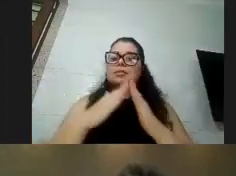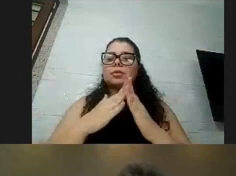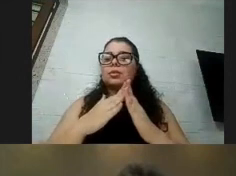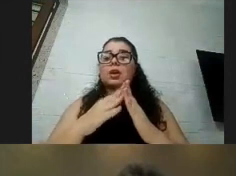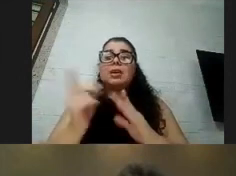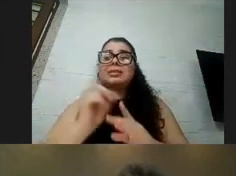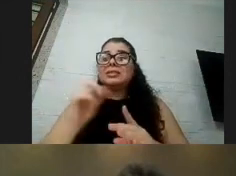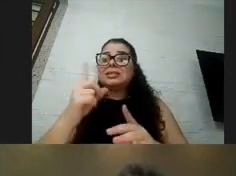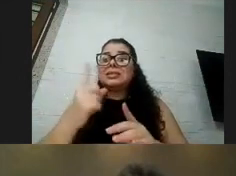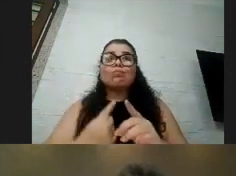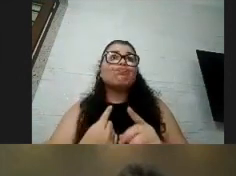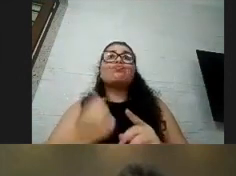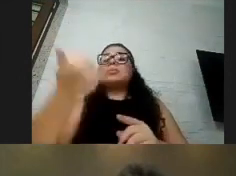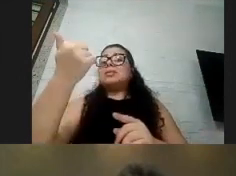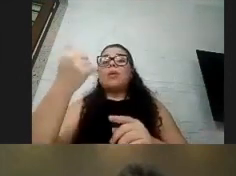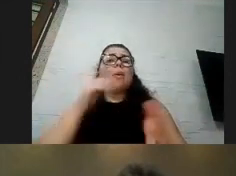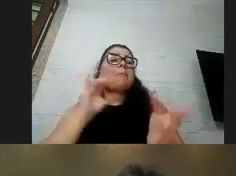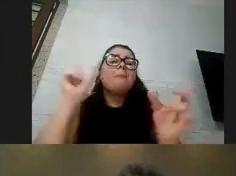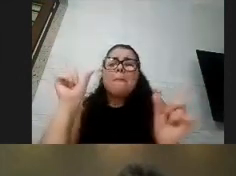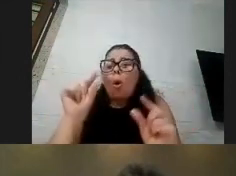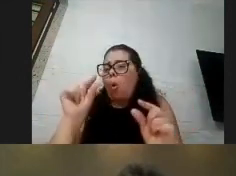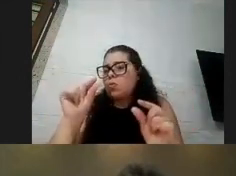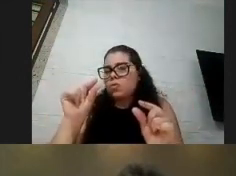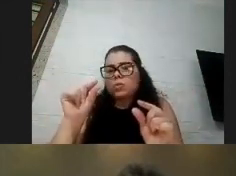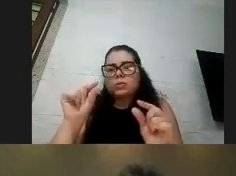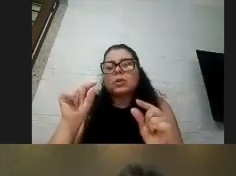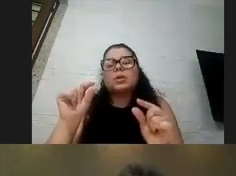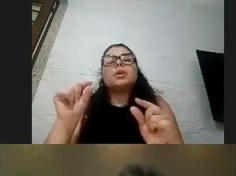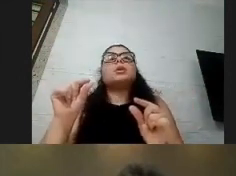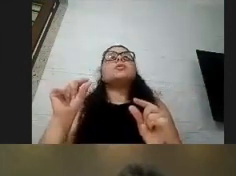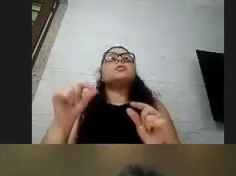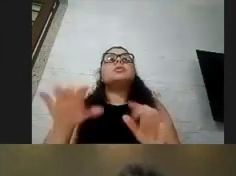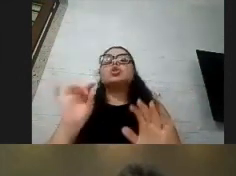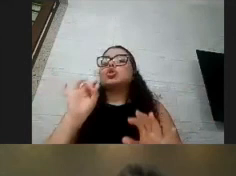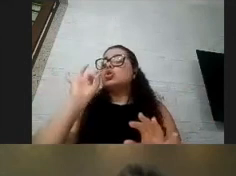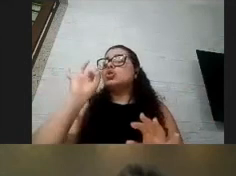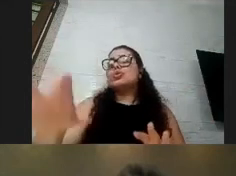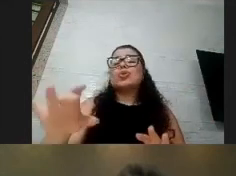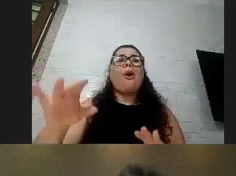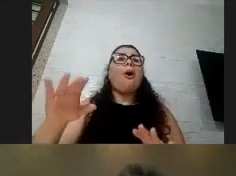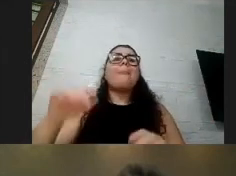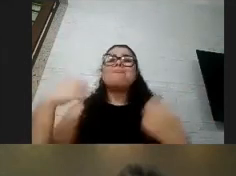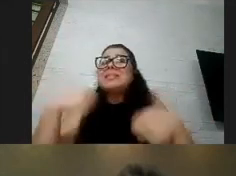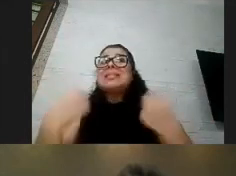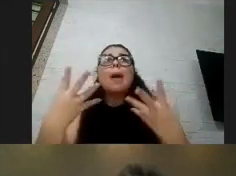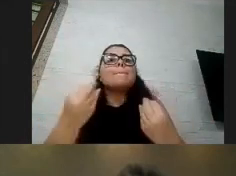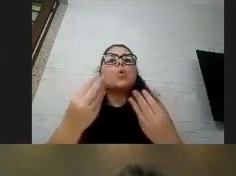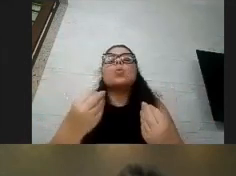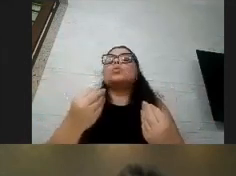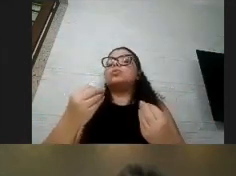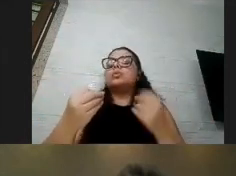saindo saímos muito pouco foi só mesmo para necessidades e tal com ela